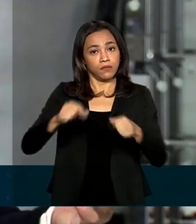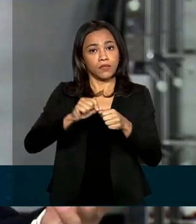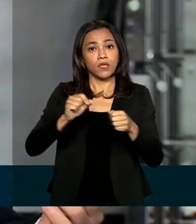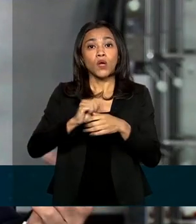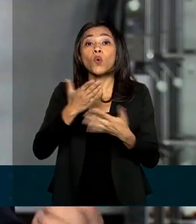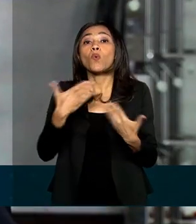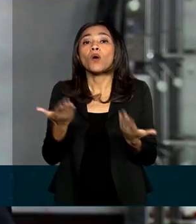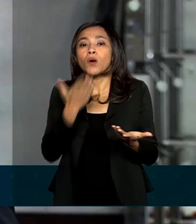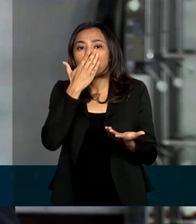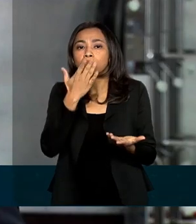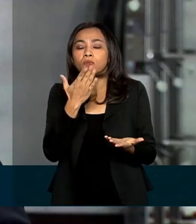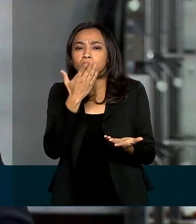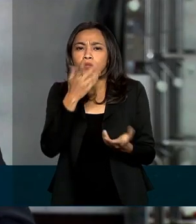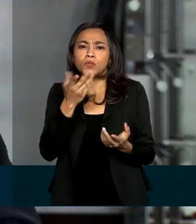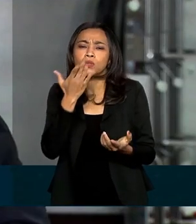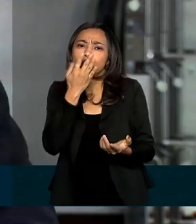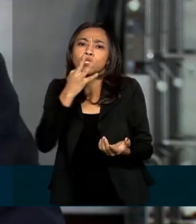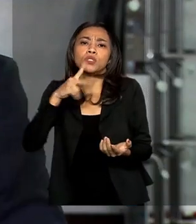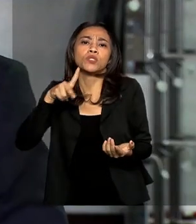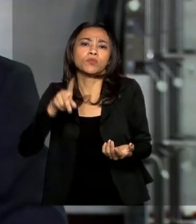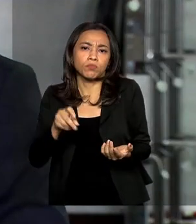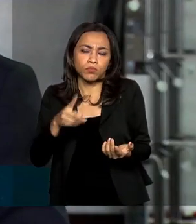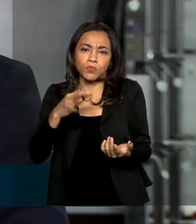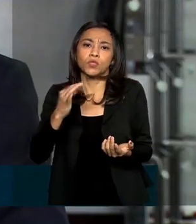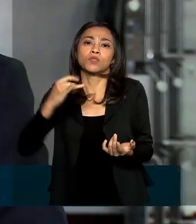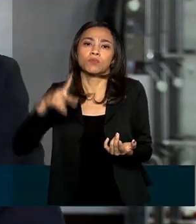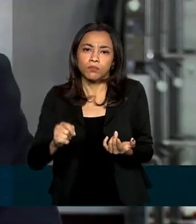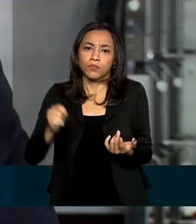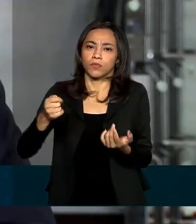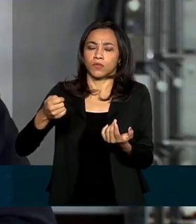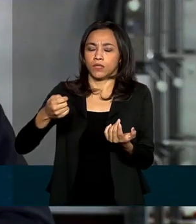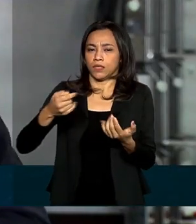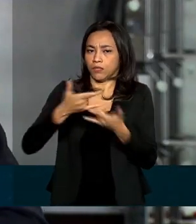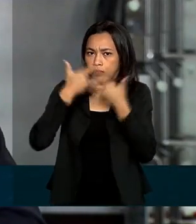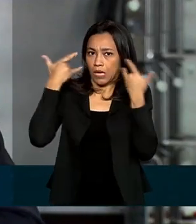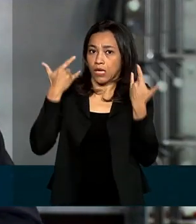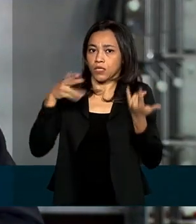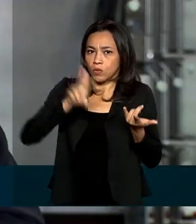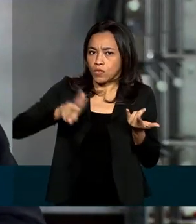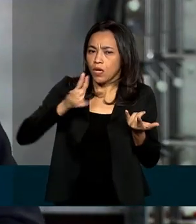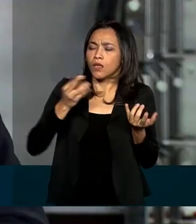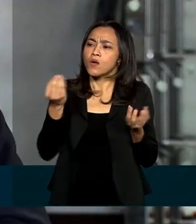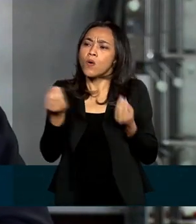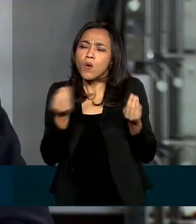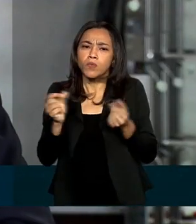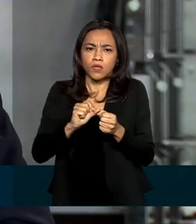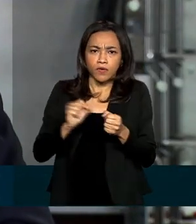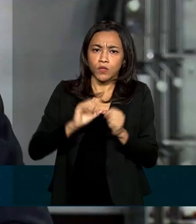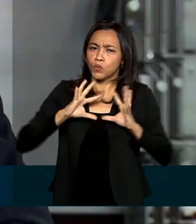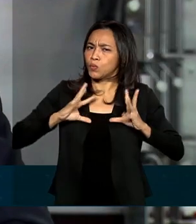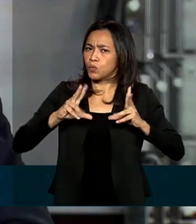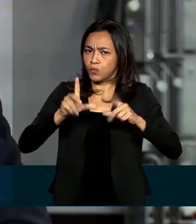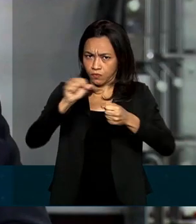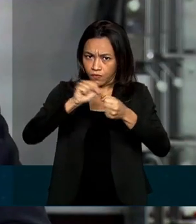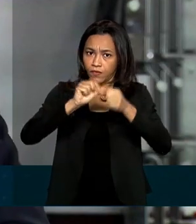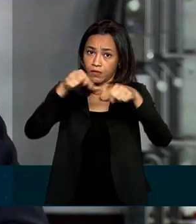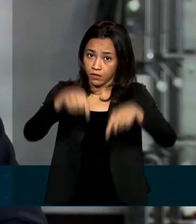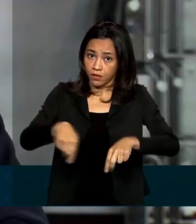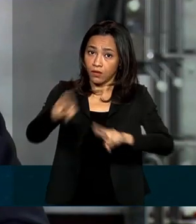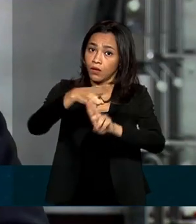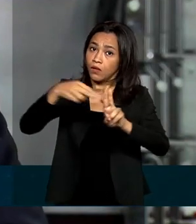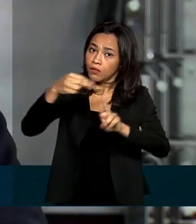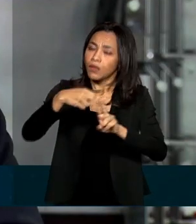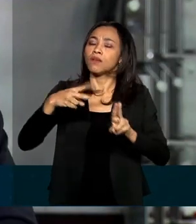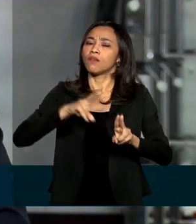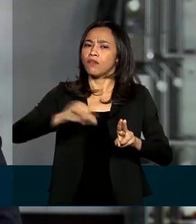máscara pode ser reciclada? Como que isso aqui vai ser feito? Então tudo isso foi desenvolvido aqui e certamente vai ajudar